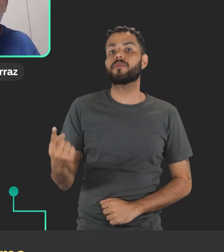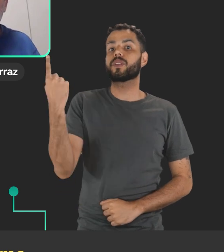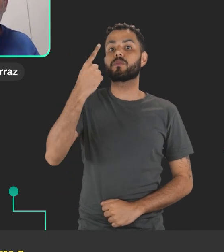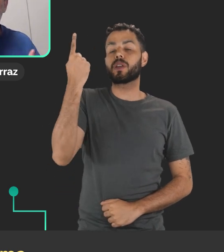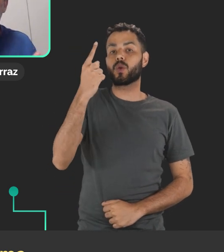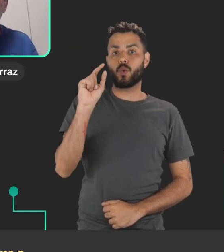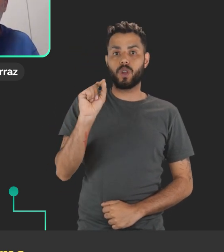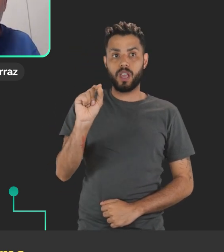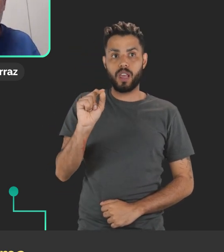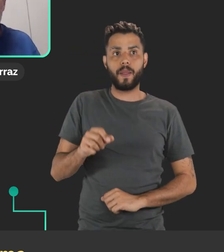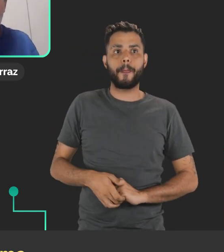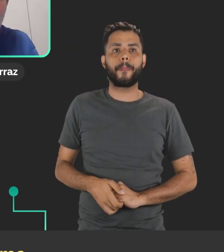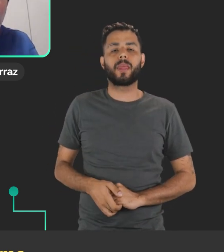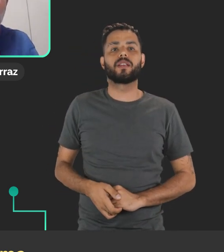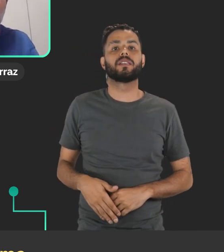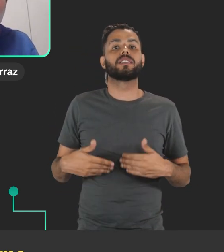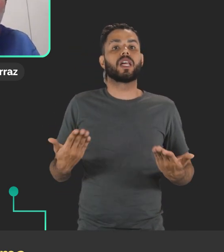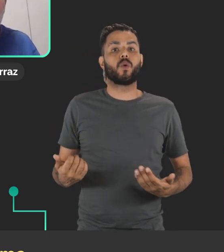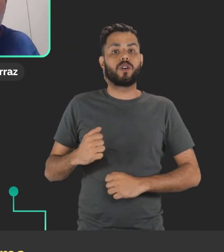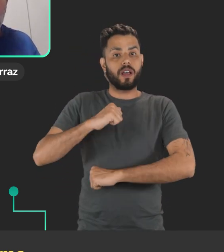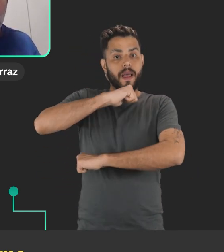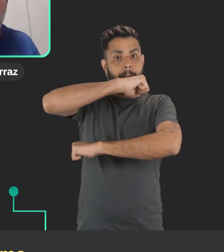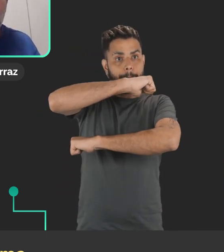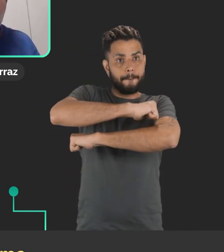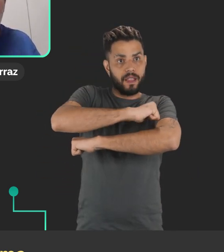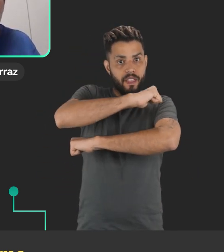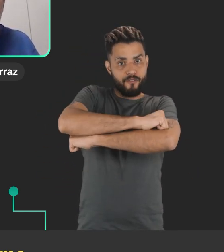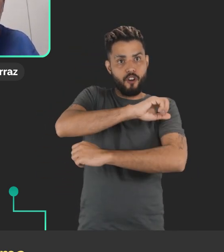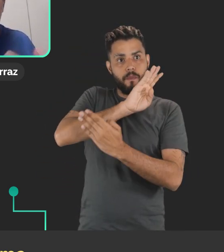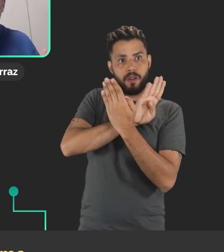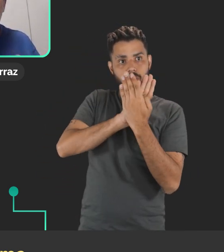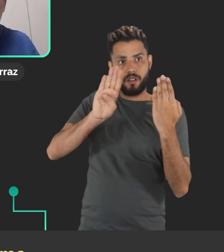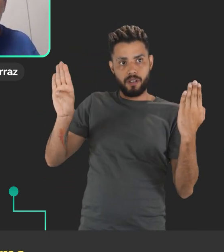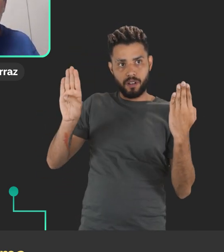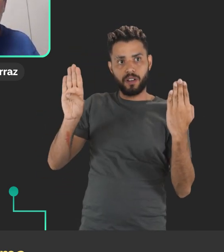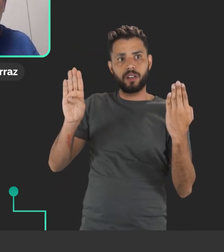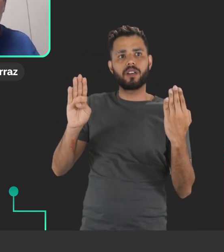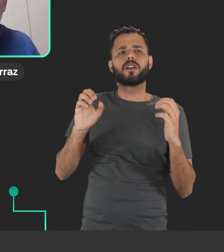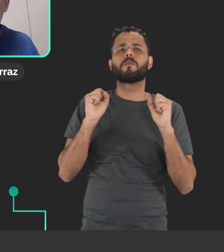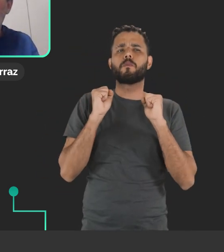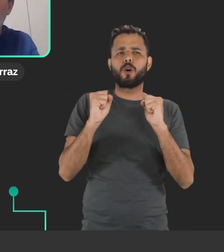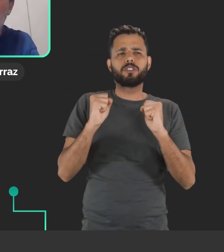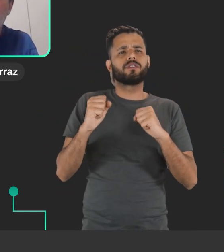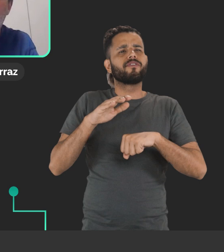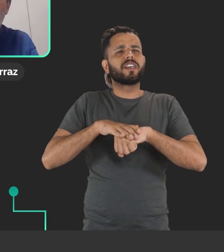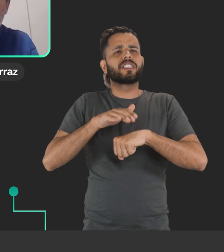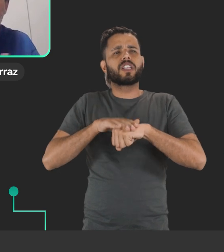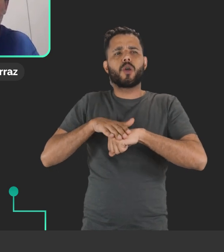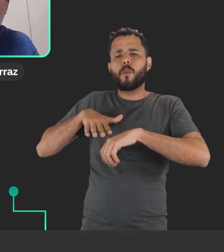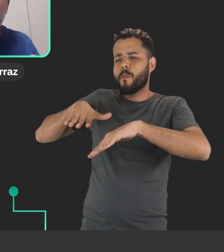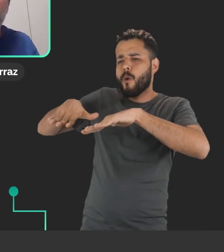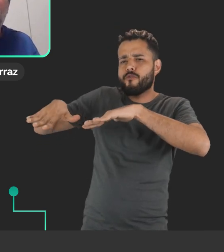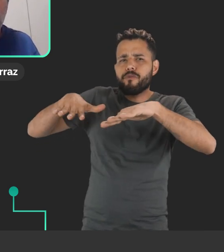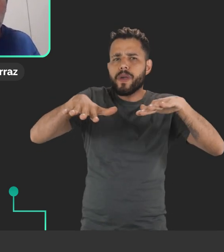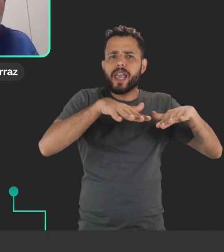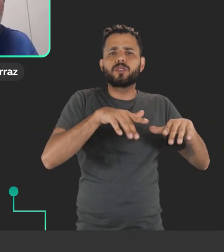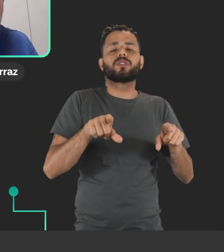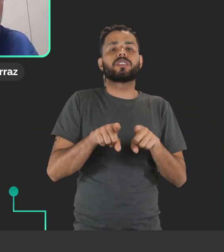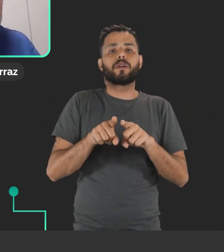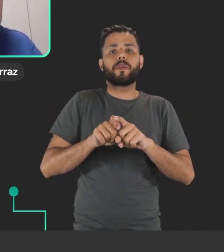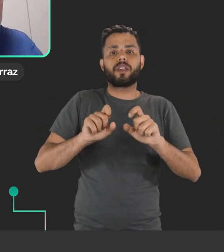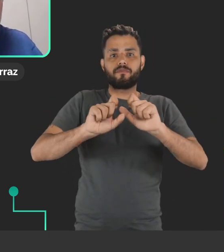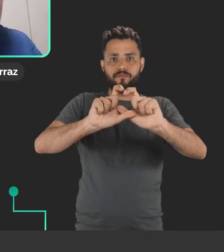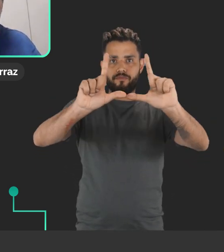a gente permitir a customização da plataforma, né? Permitir a customização não só de movimentos, mas também da interface do